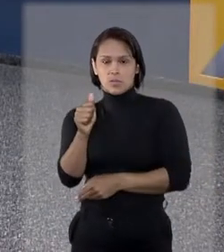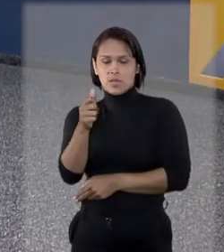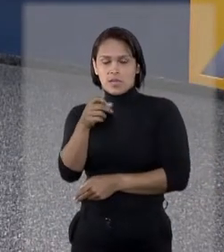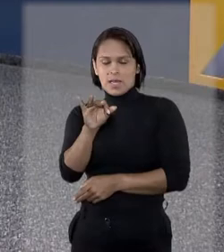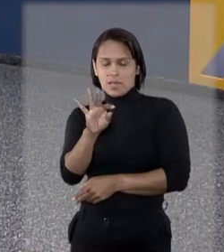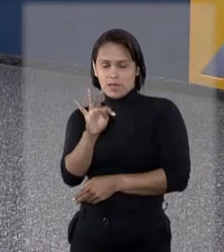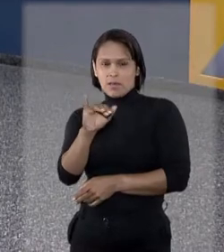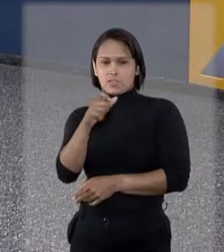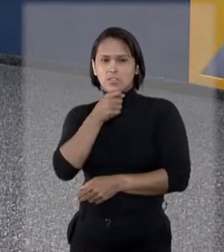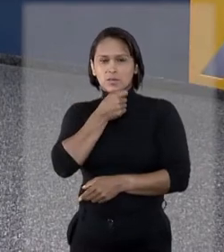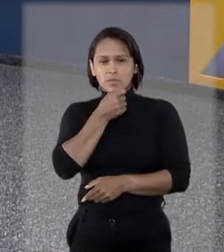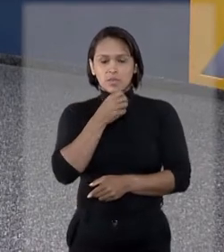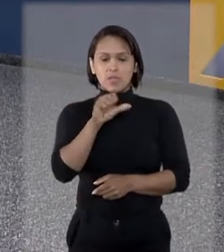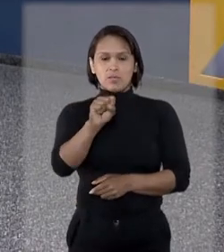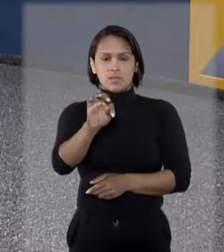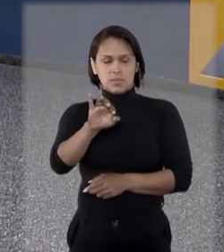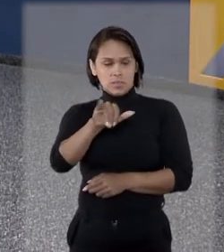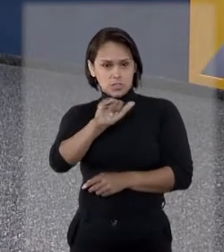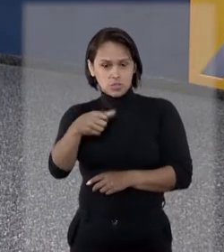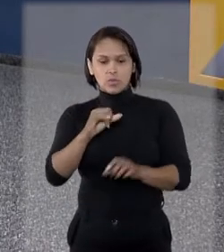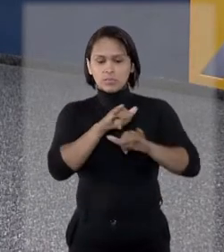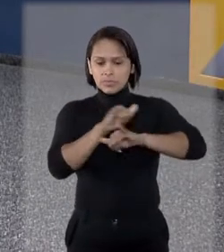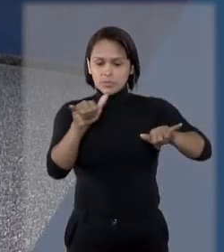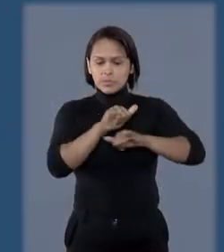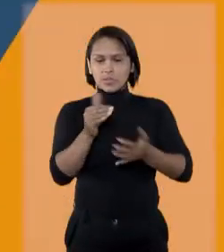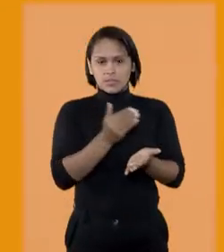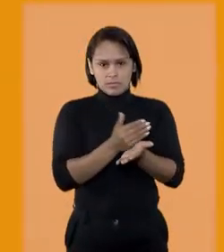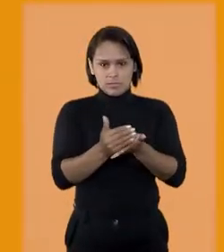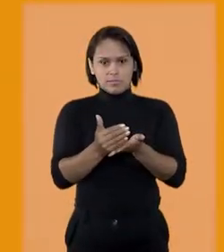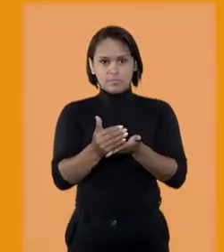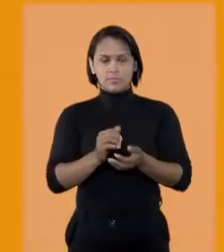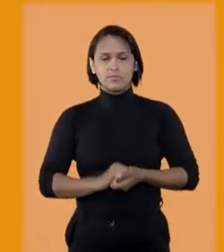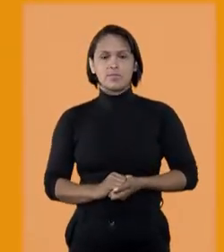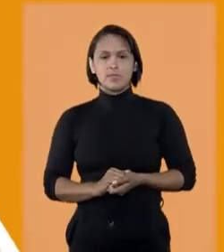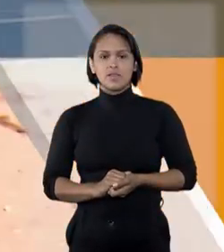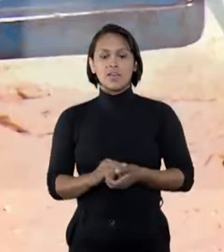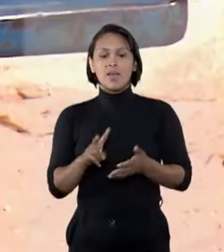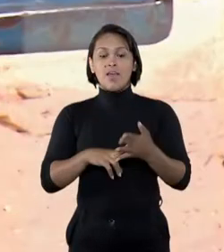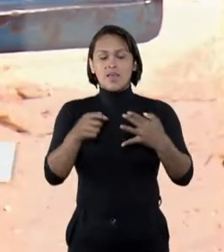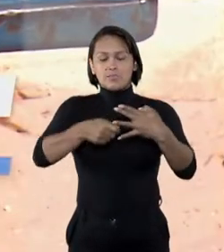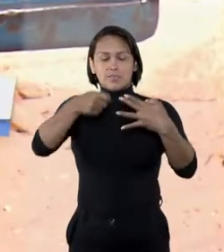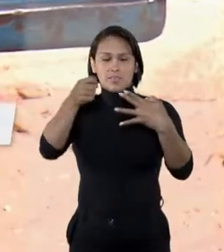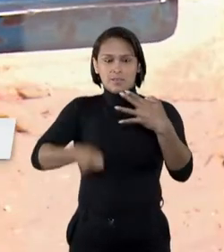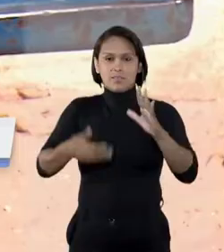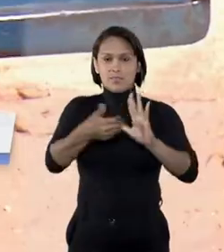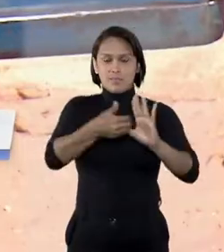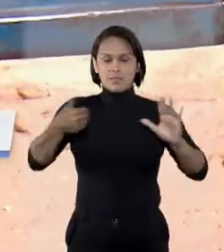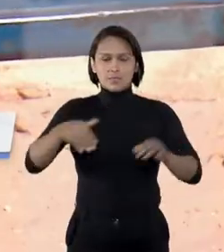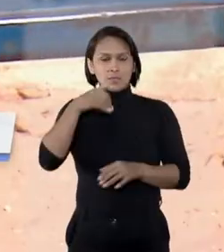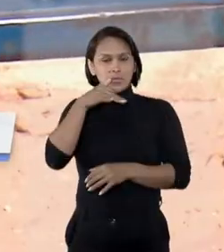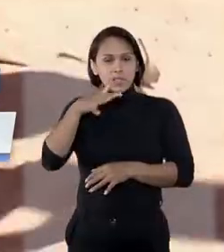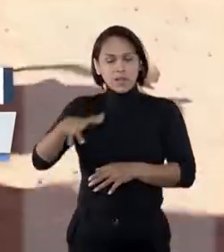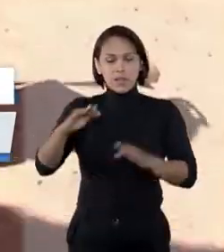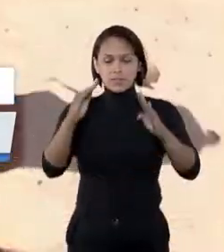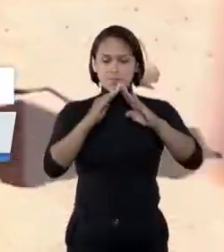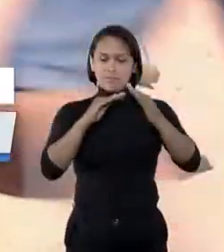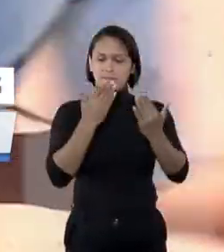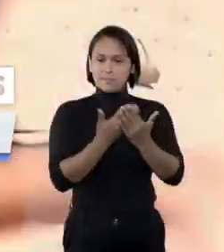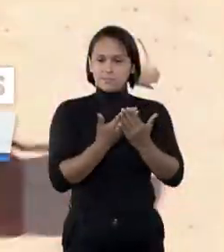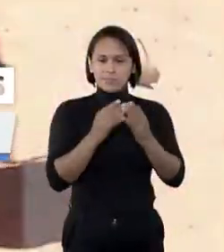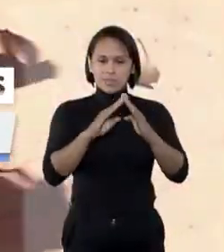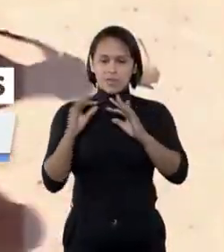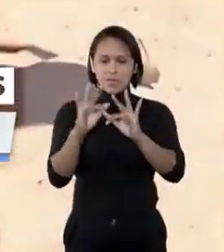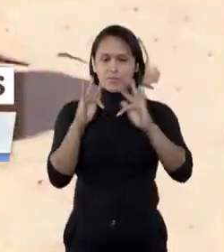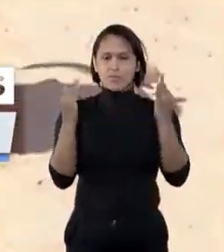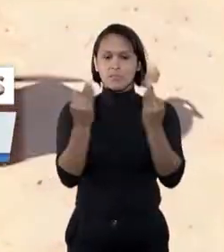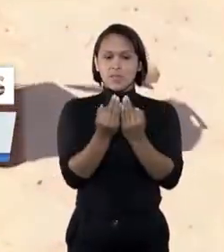Eu sou Kátia Gomes e o STJ Notícias está no ar. Sentença que afastou criança do lar não impede